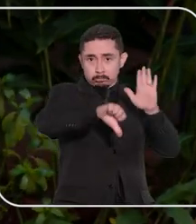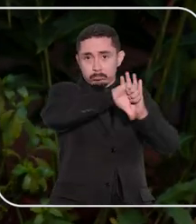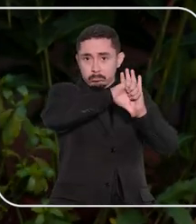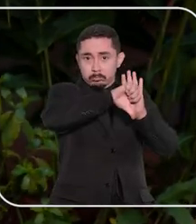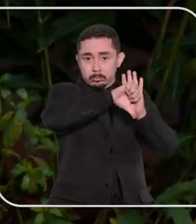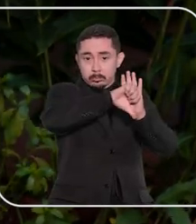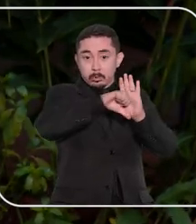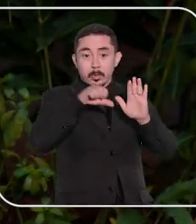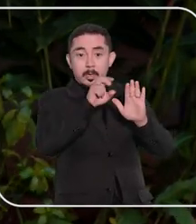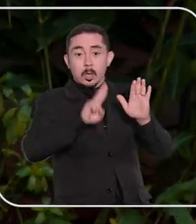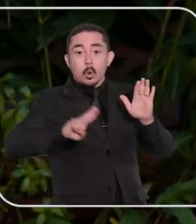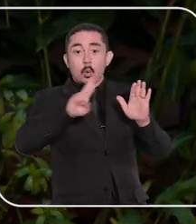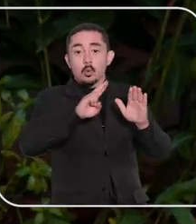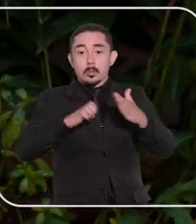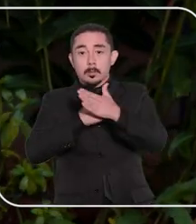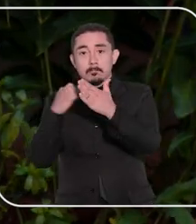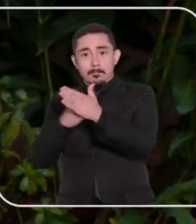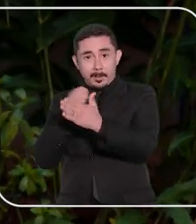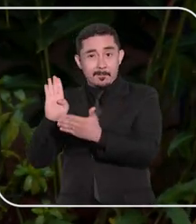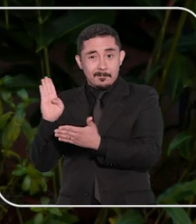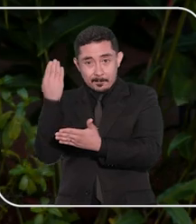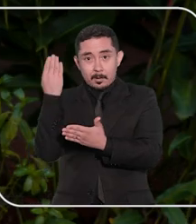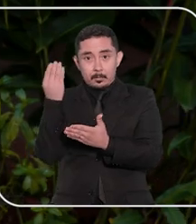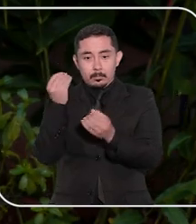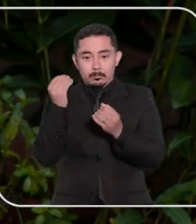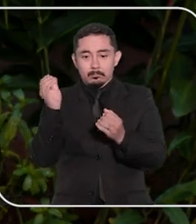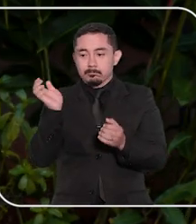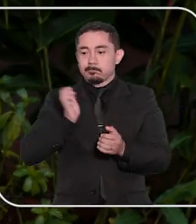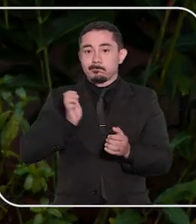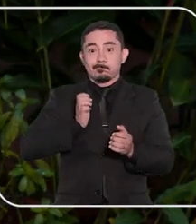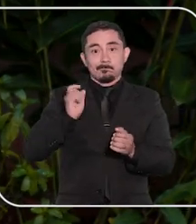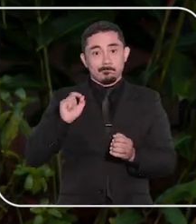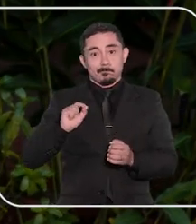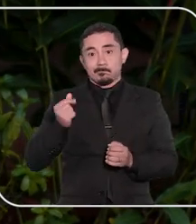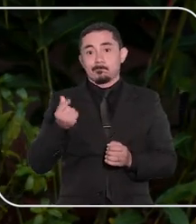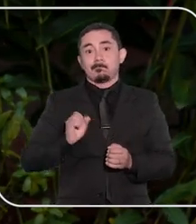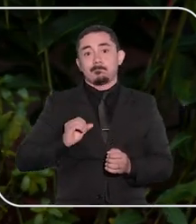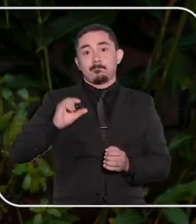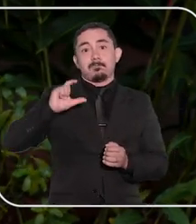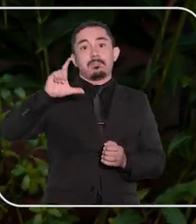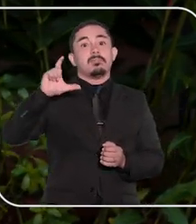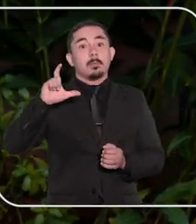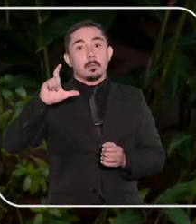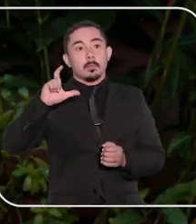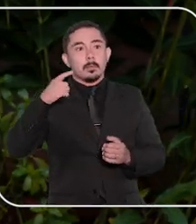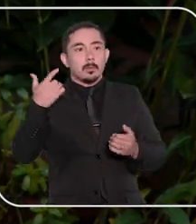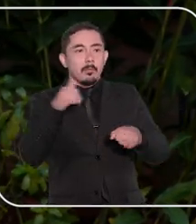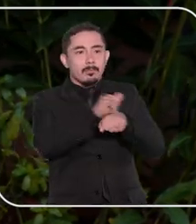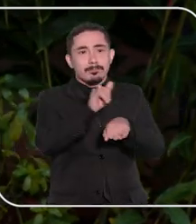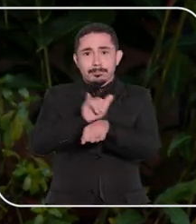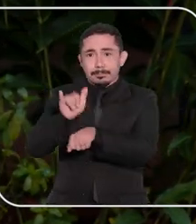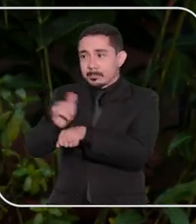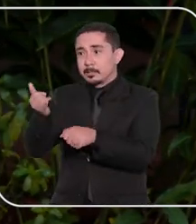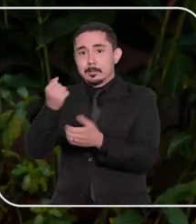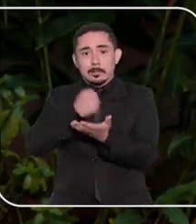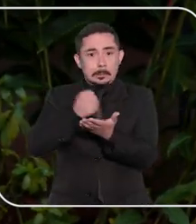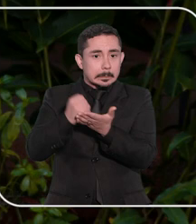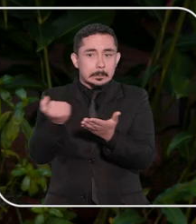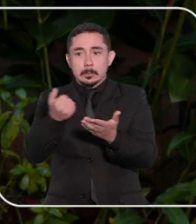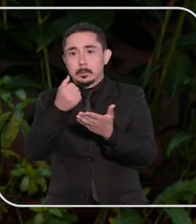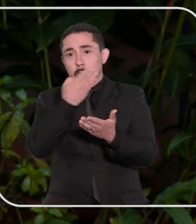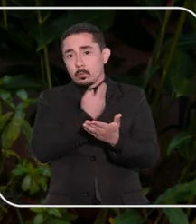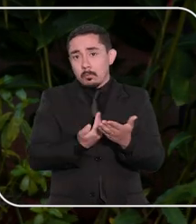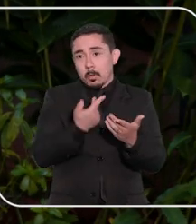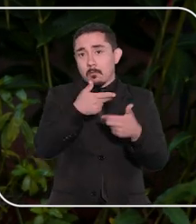organização criminosa que utiliza empresas de fachada para enriquecimento ilícito por meio de fraude a licitações.